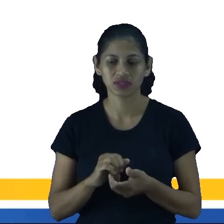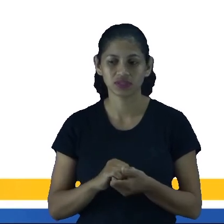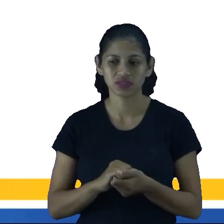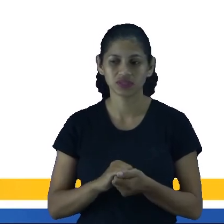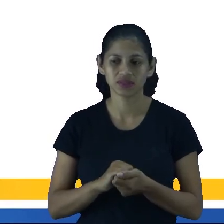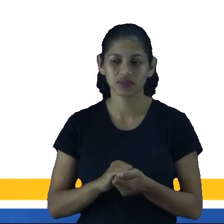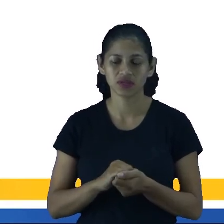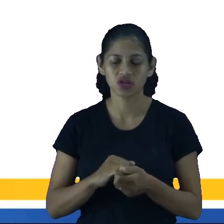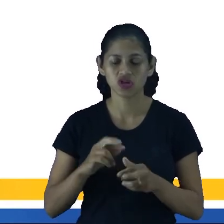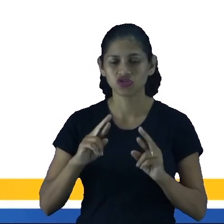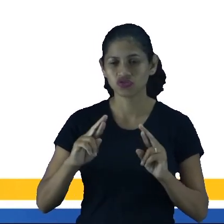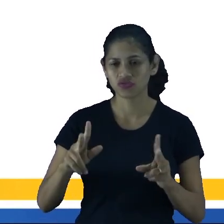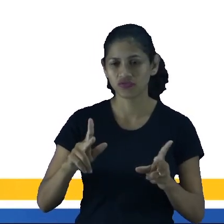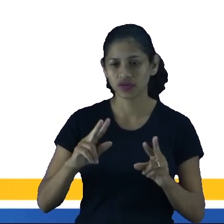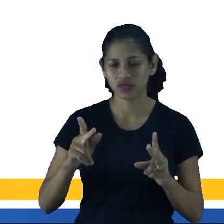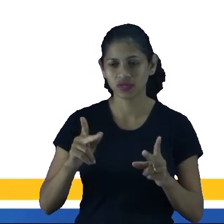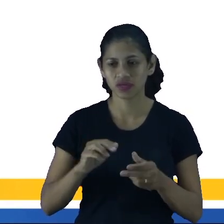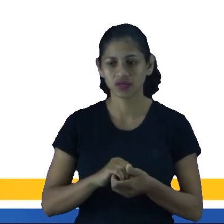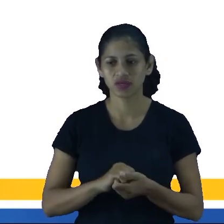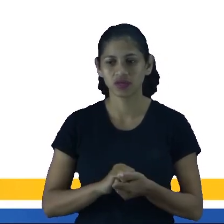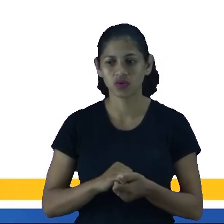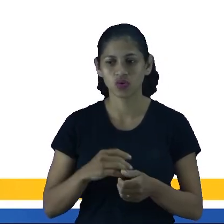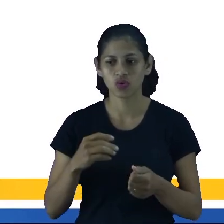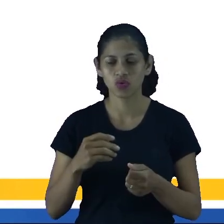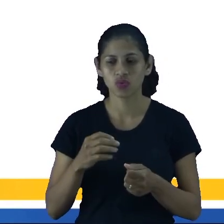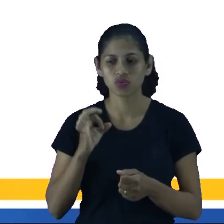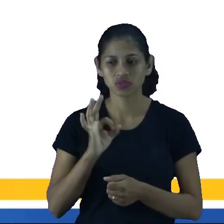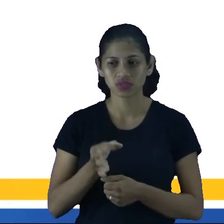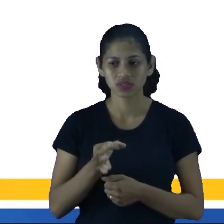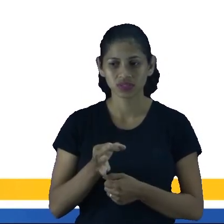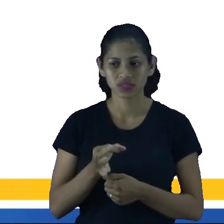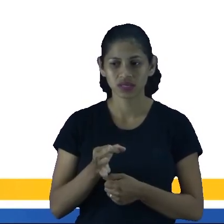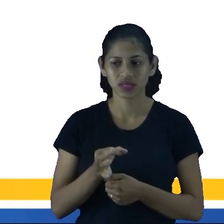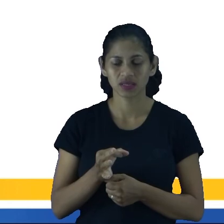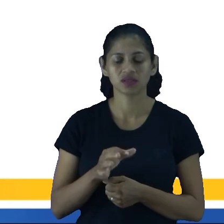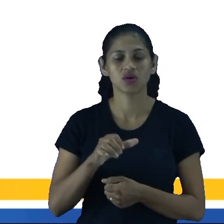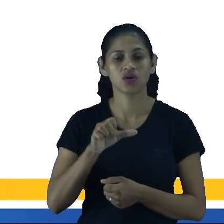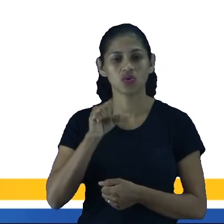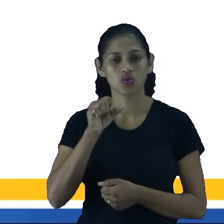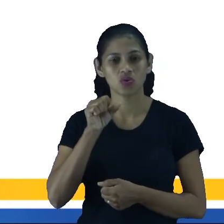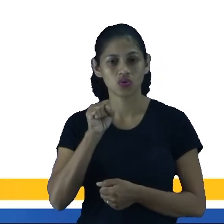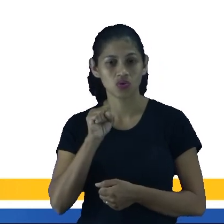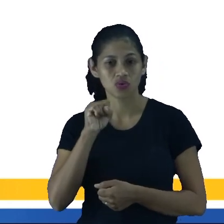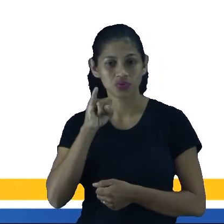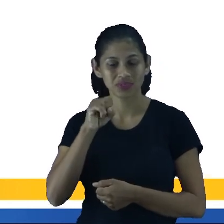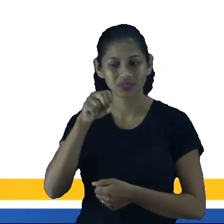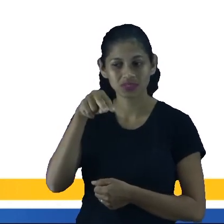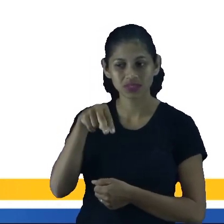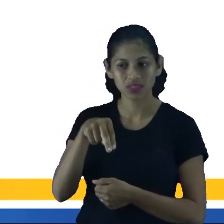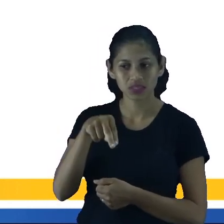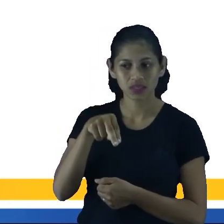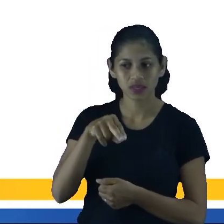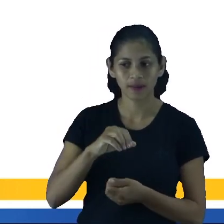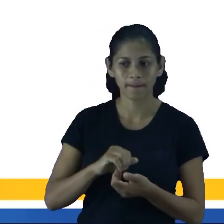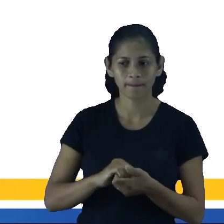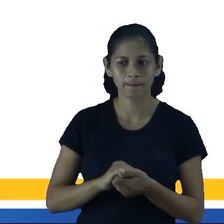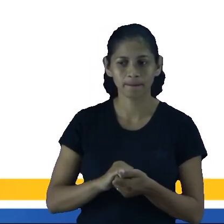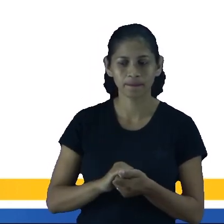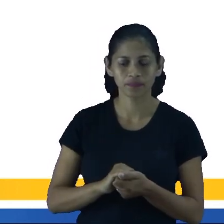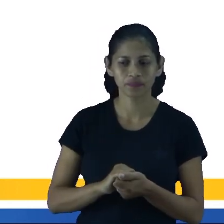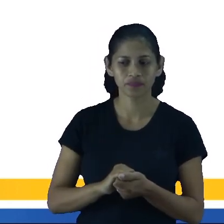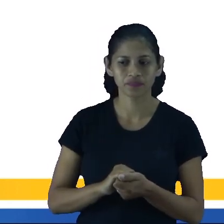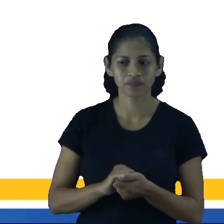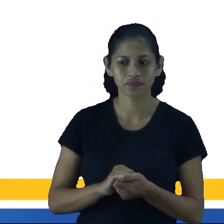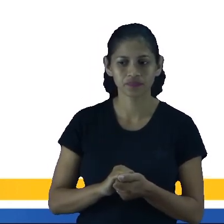adversidade. Então, o correto não é ter esse mais. É o sin embargo, quer dizer o quê? No entanto, né? Ou entretanto.